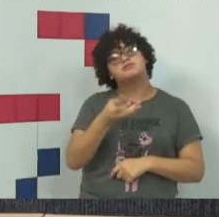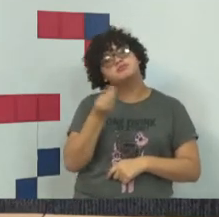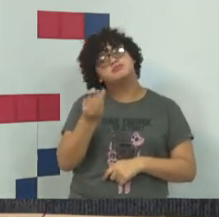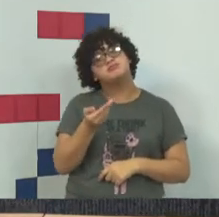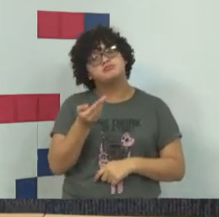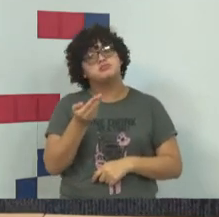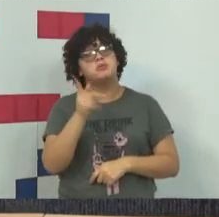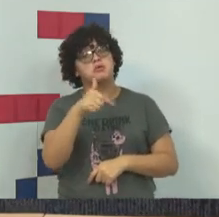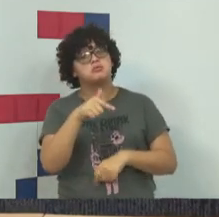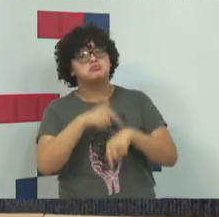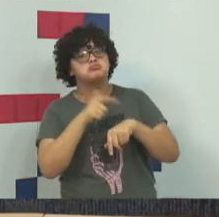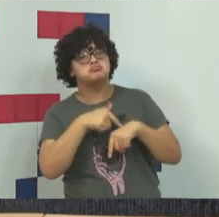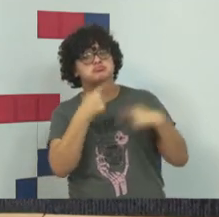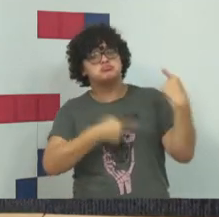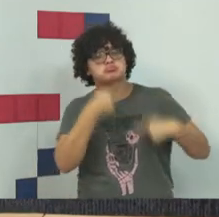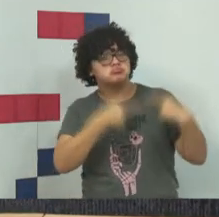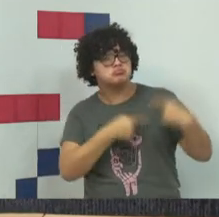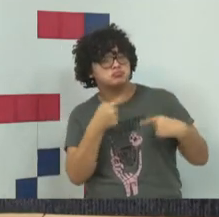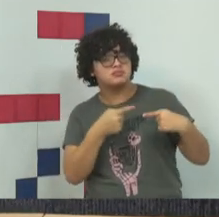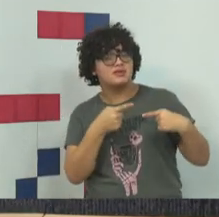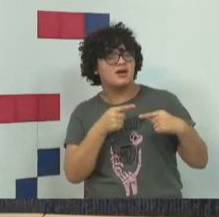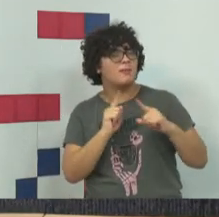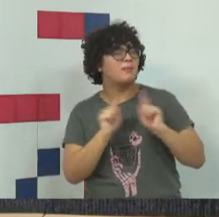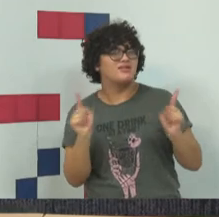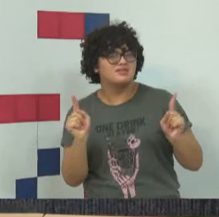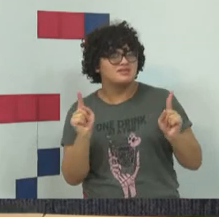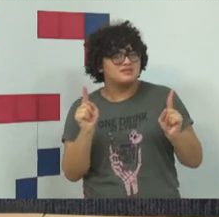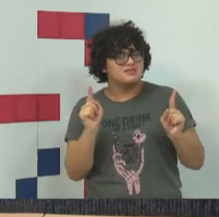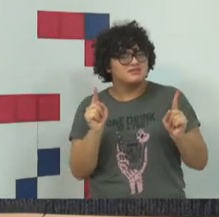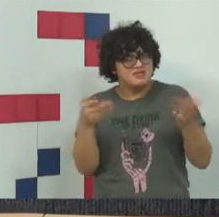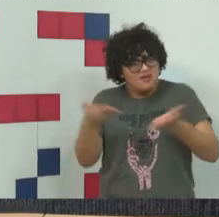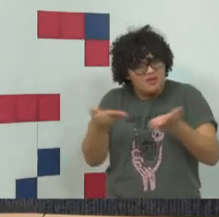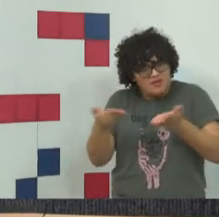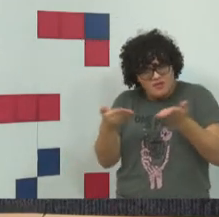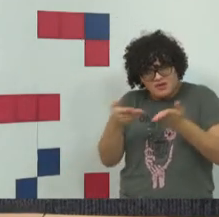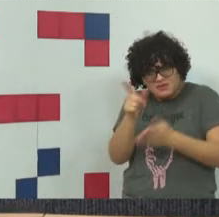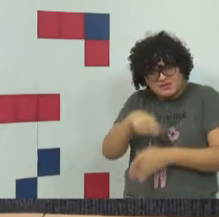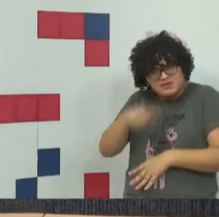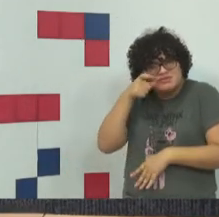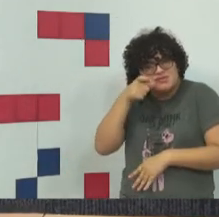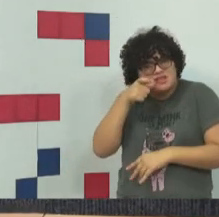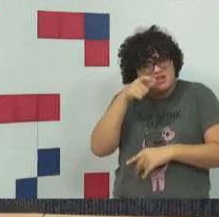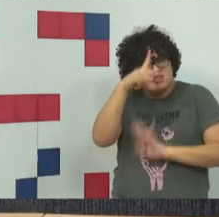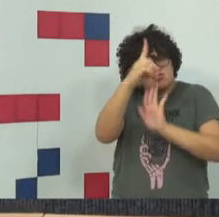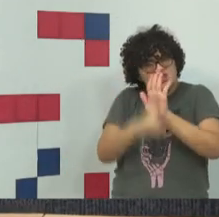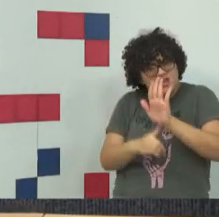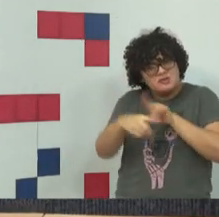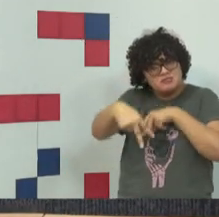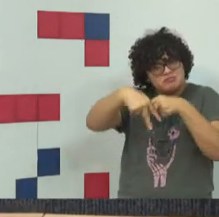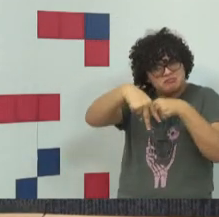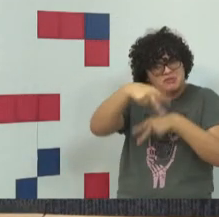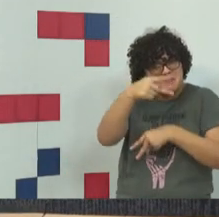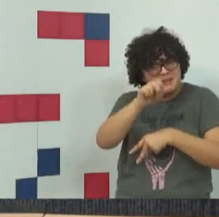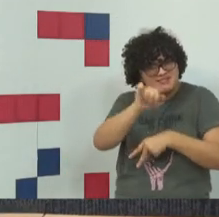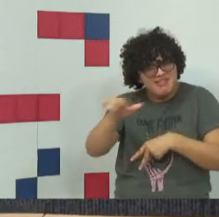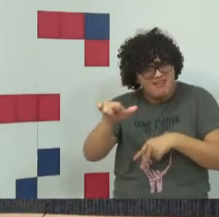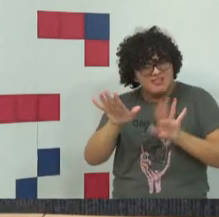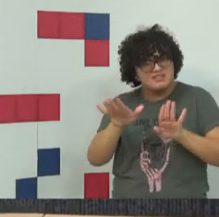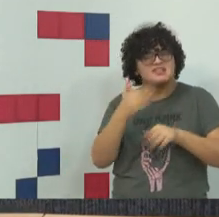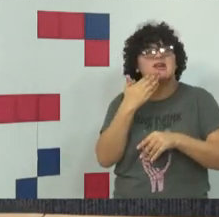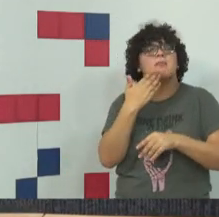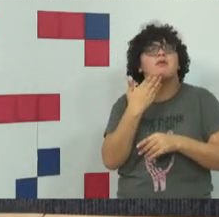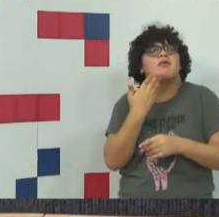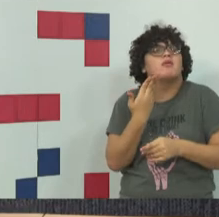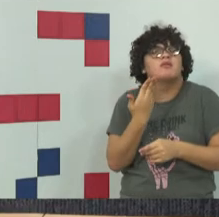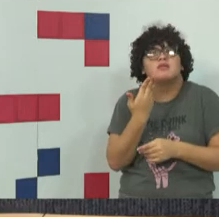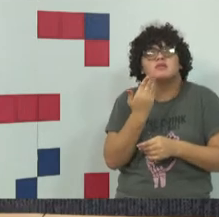essa convenção. O fato é que, diante desse cenário, o direito penal, e é o direito